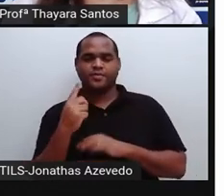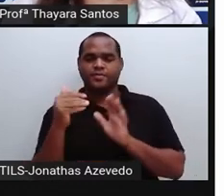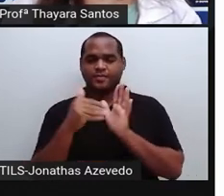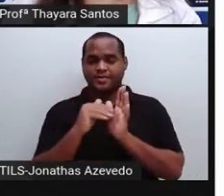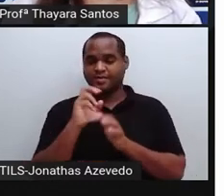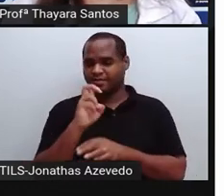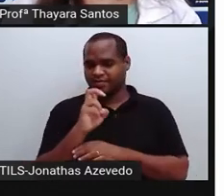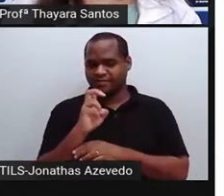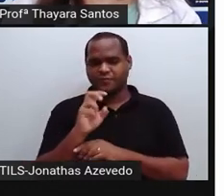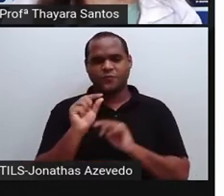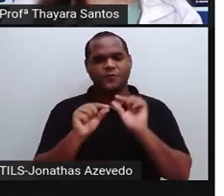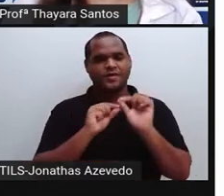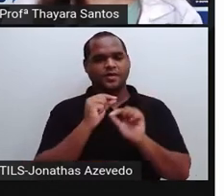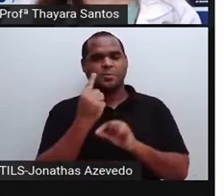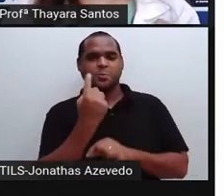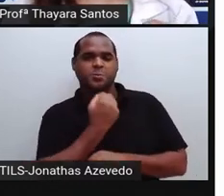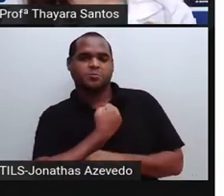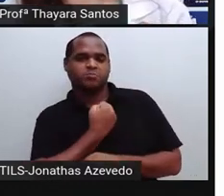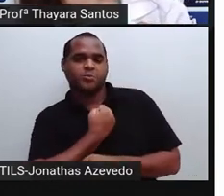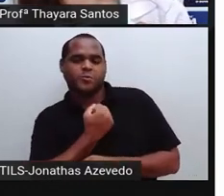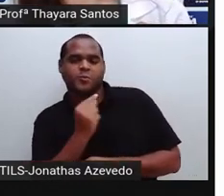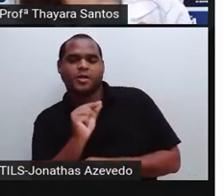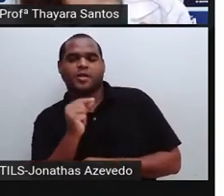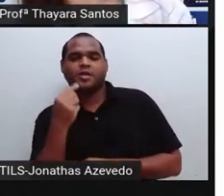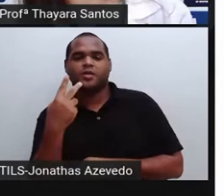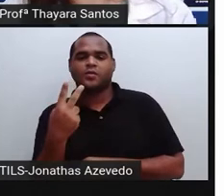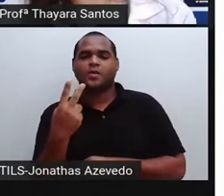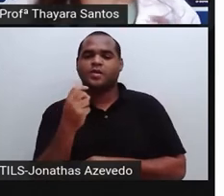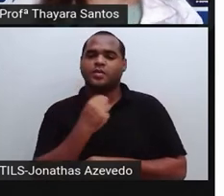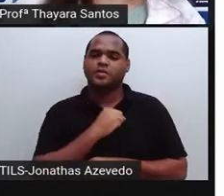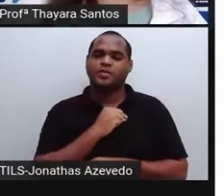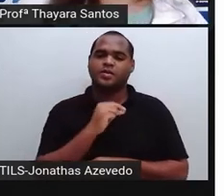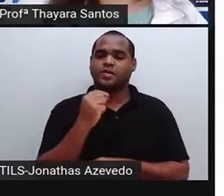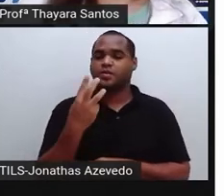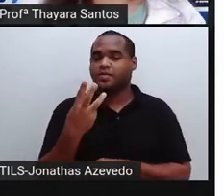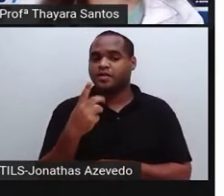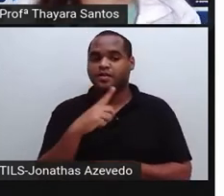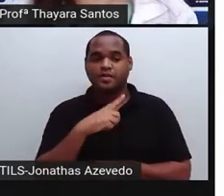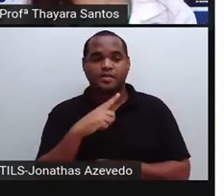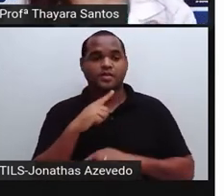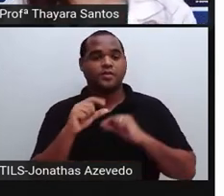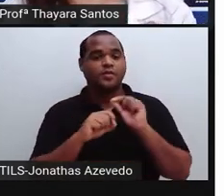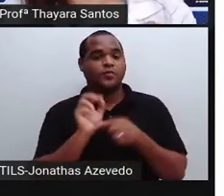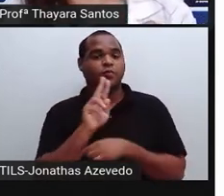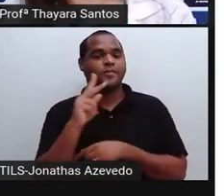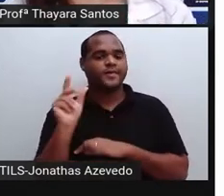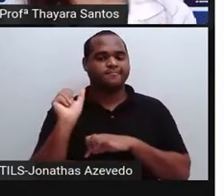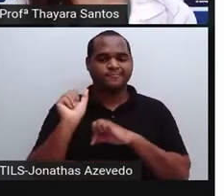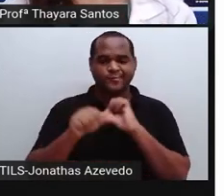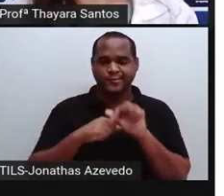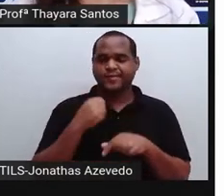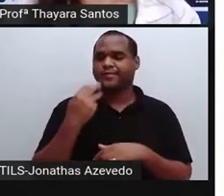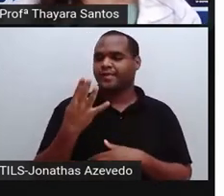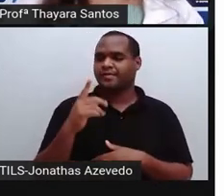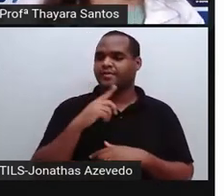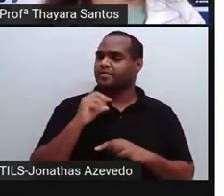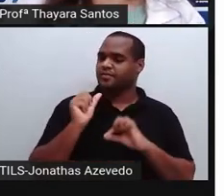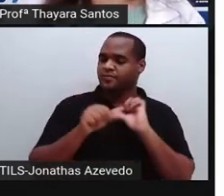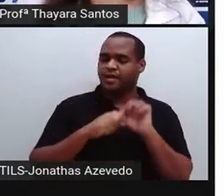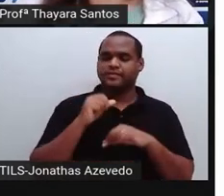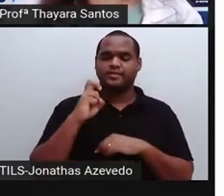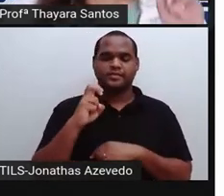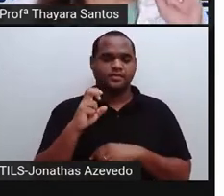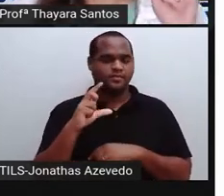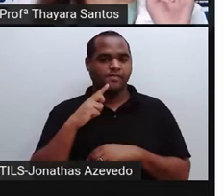cinco. O está acontecendo no número um? O está acontecendo no número dois? O número três? Qual o nome da mudança número quatro? Qual o nome da mudança número